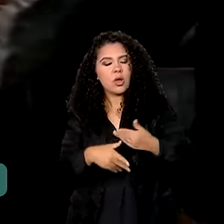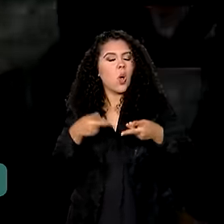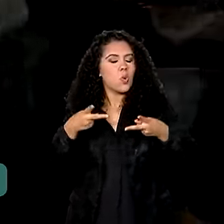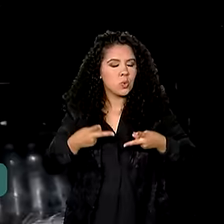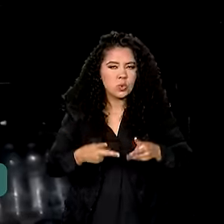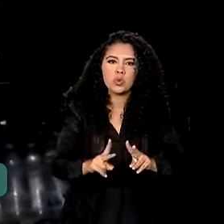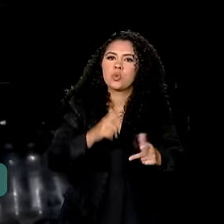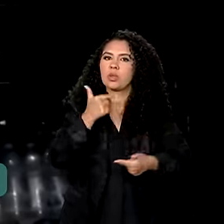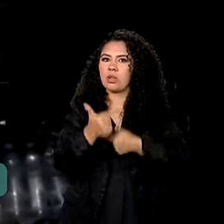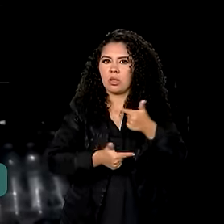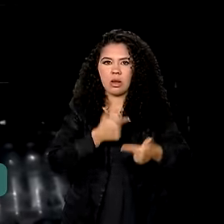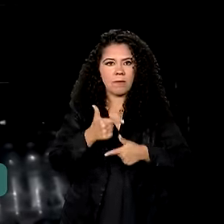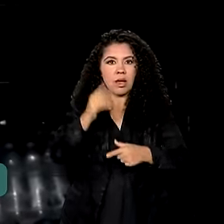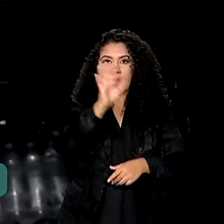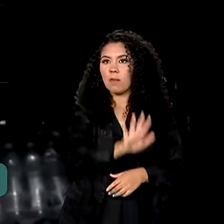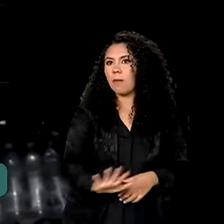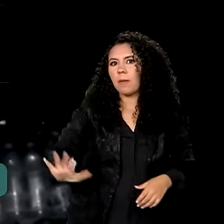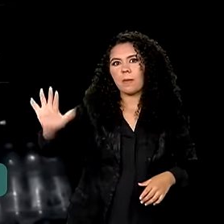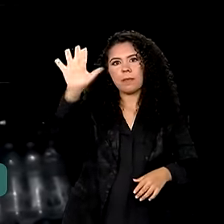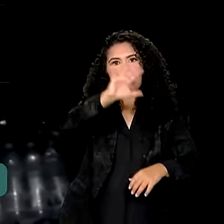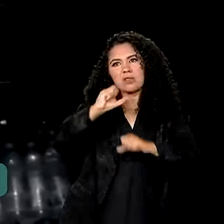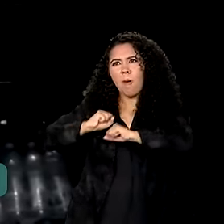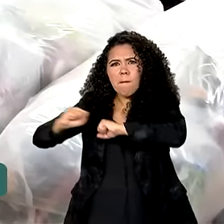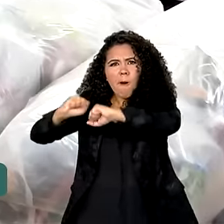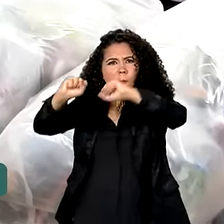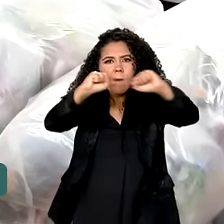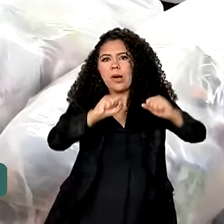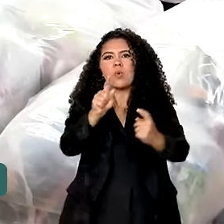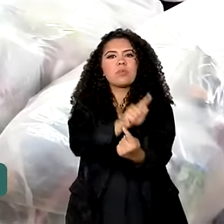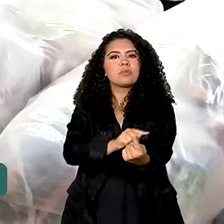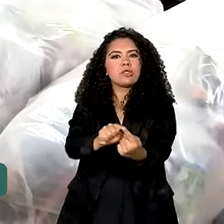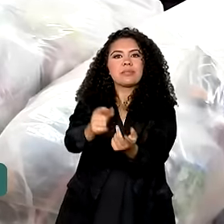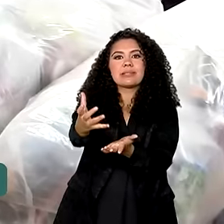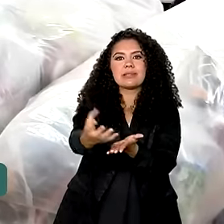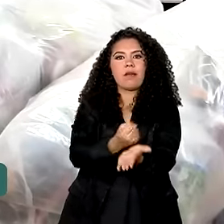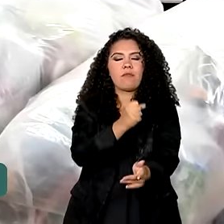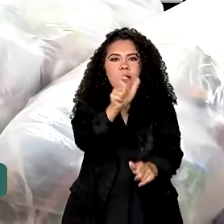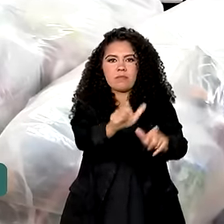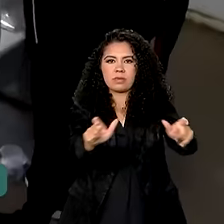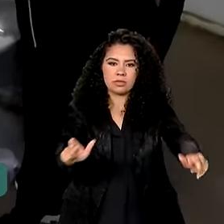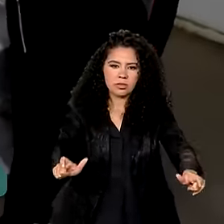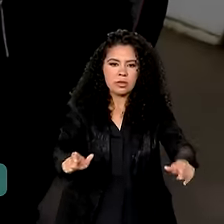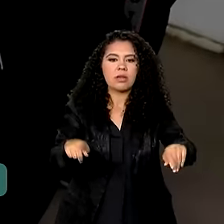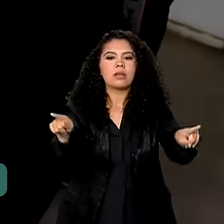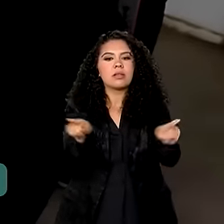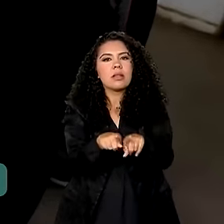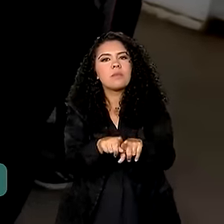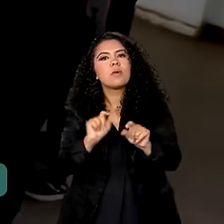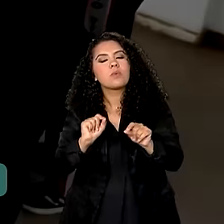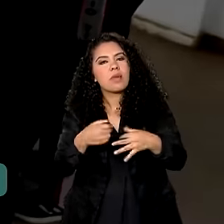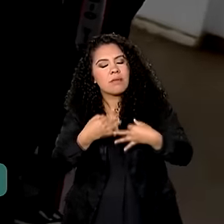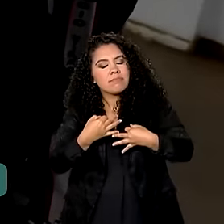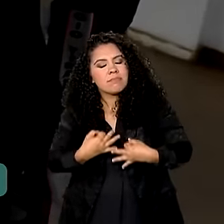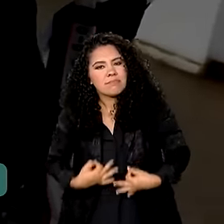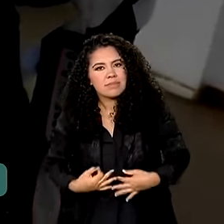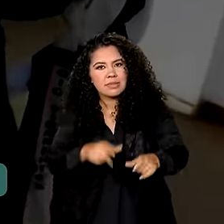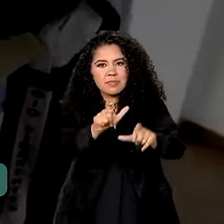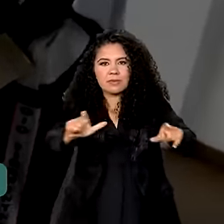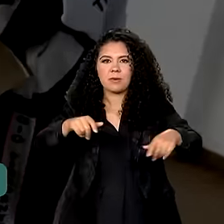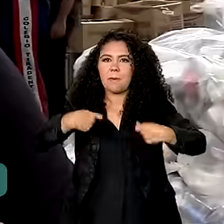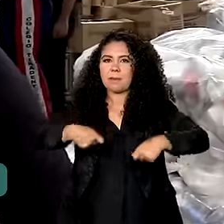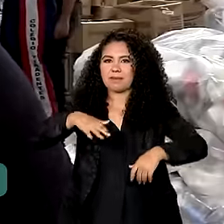mobilizado por todo o país no propósito de salvar vidas e levar um pouco de generosidade a quem mais